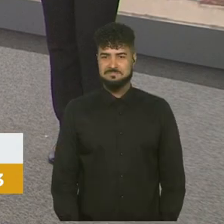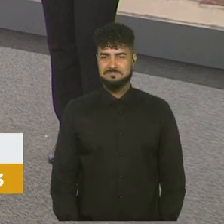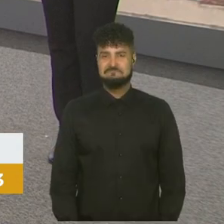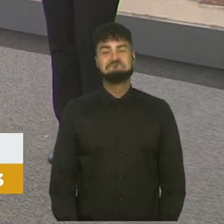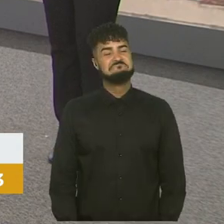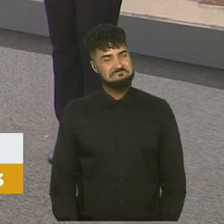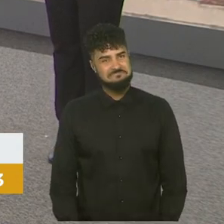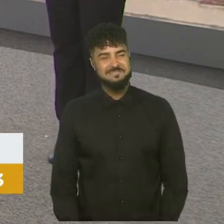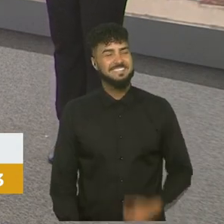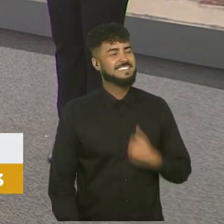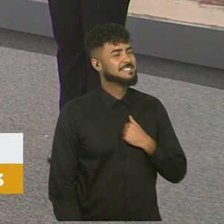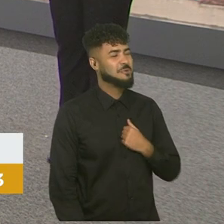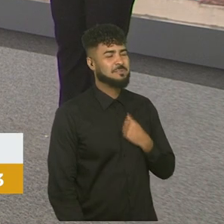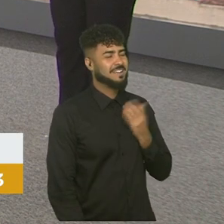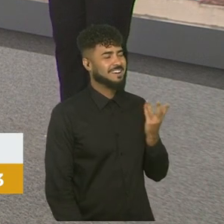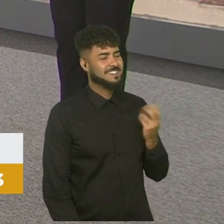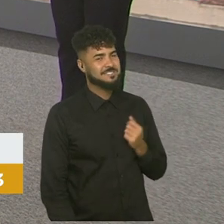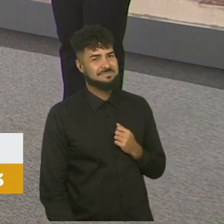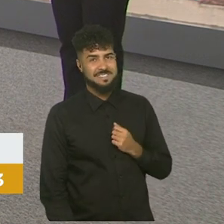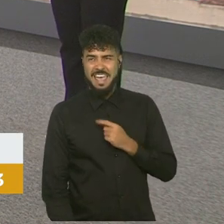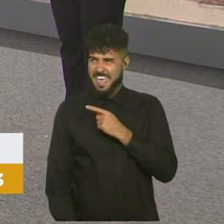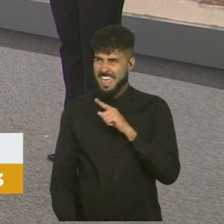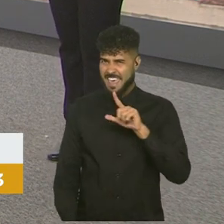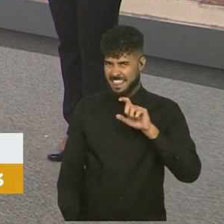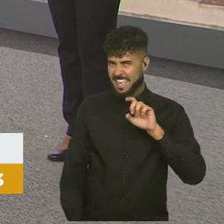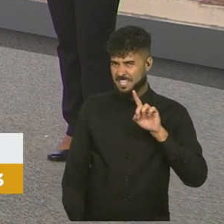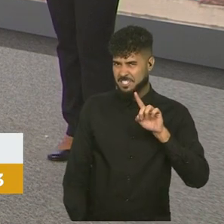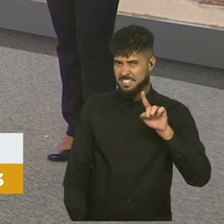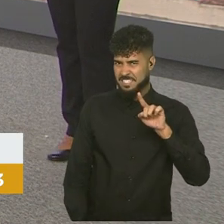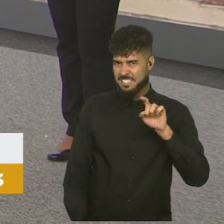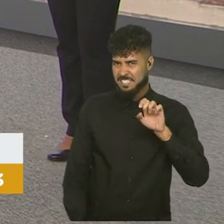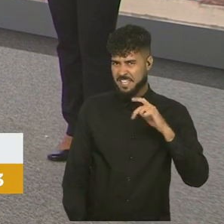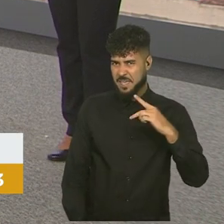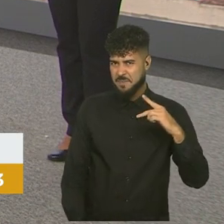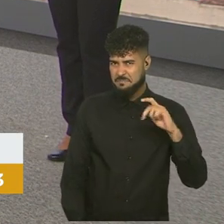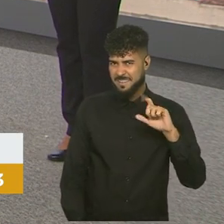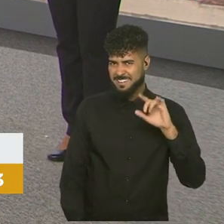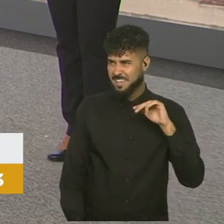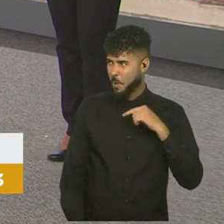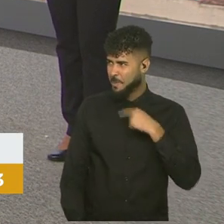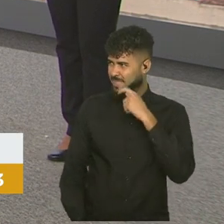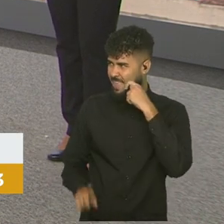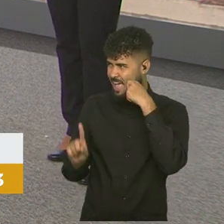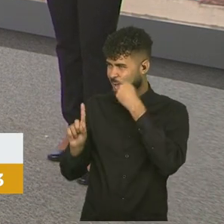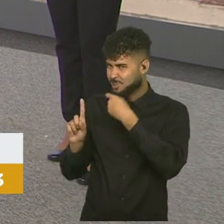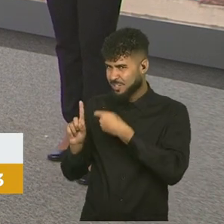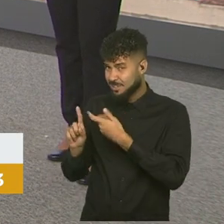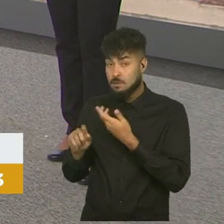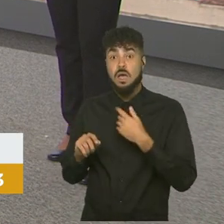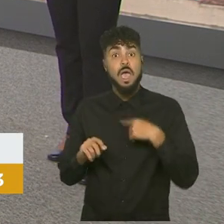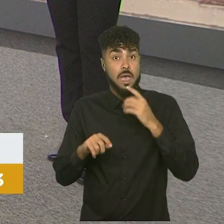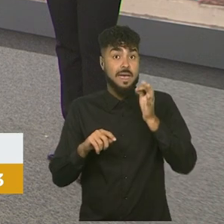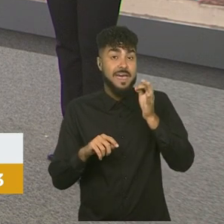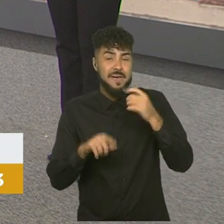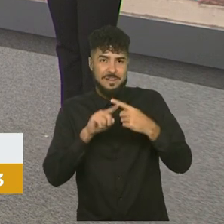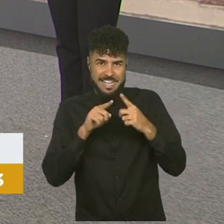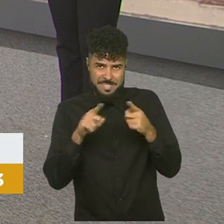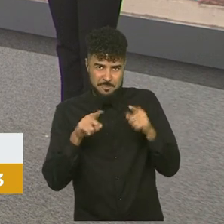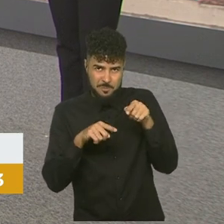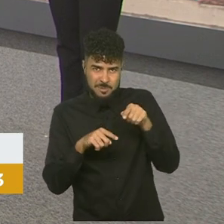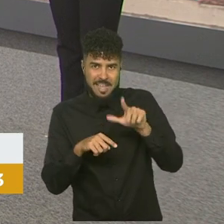Que saudade. É uma homenagem a Led Zeppelin? É, principalmente essa música, o Led Zeppelin já tinha